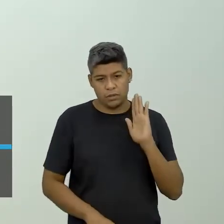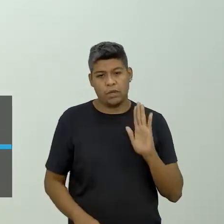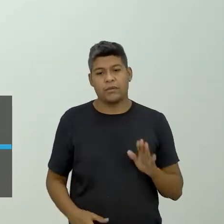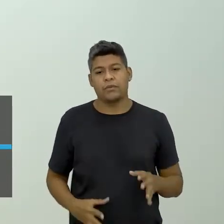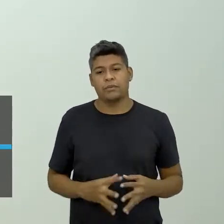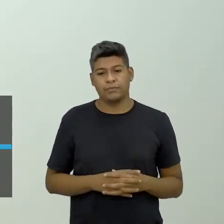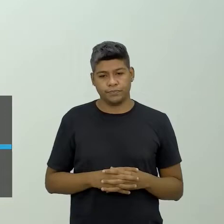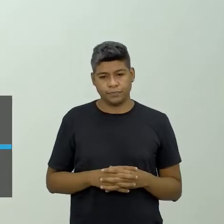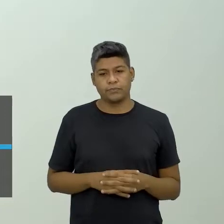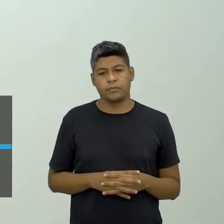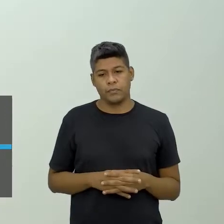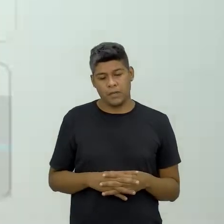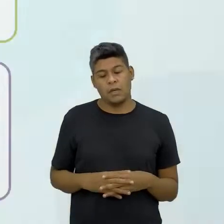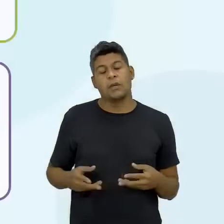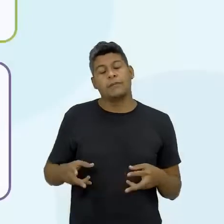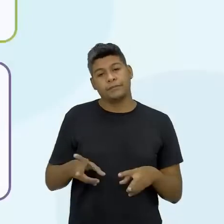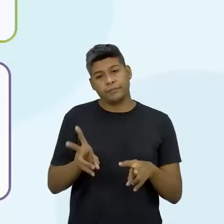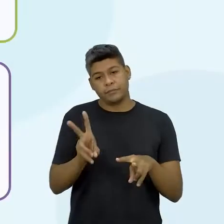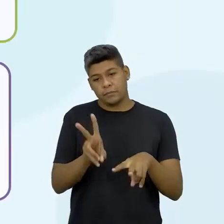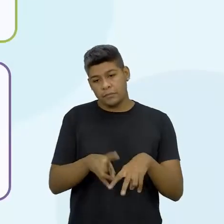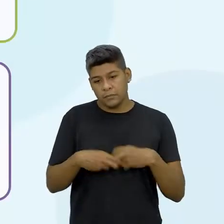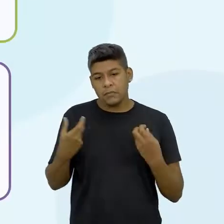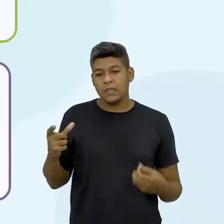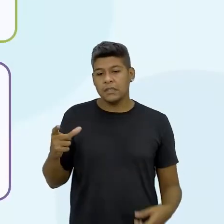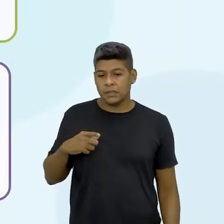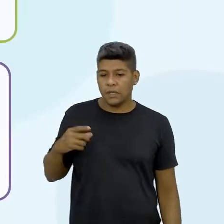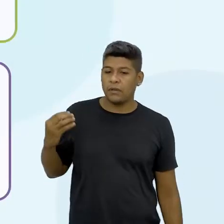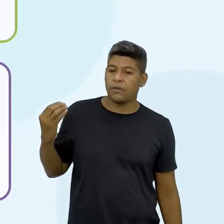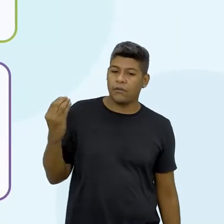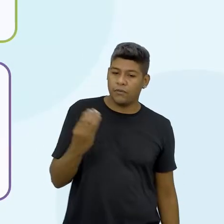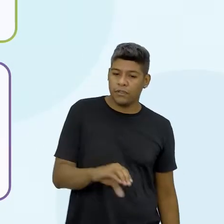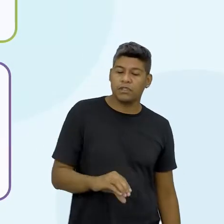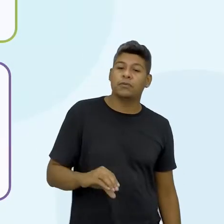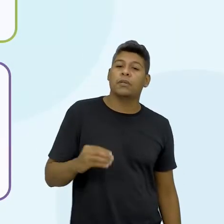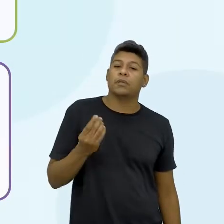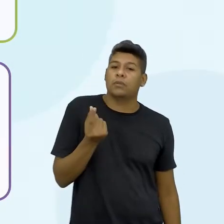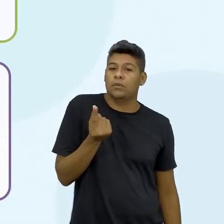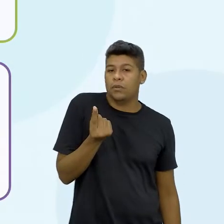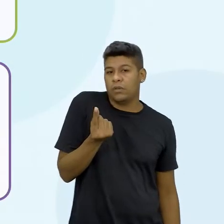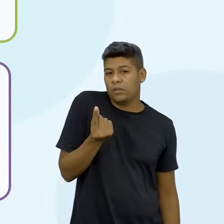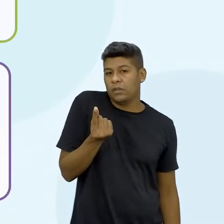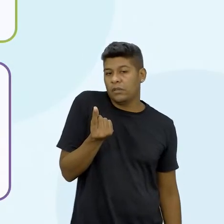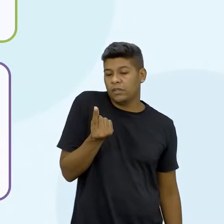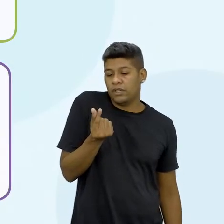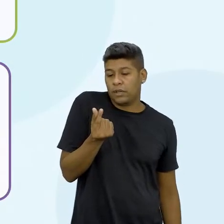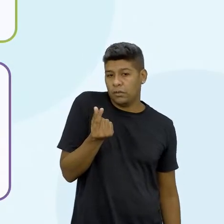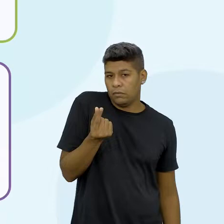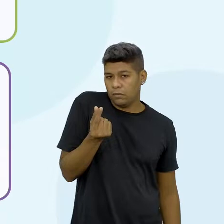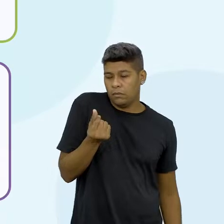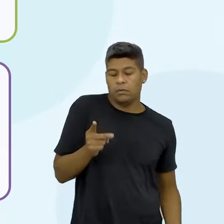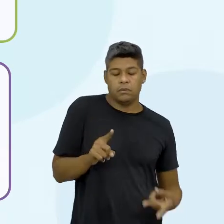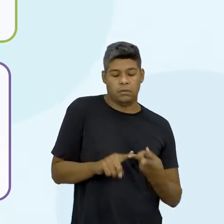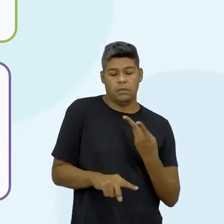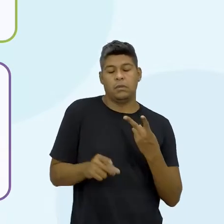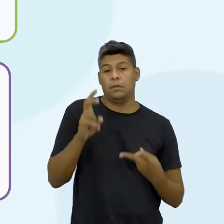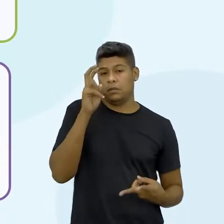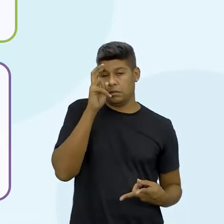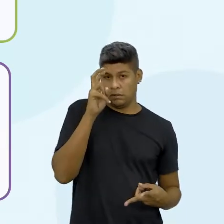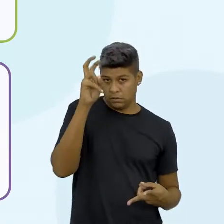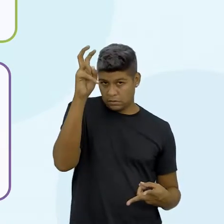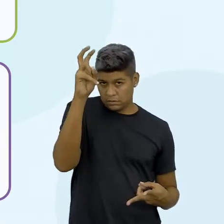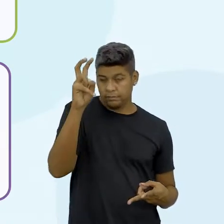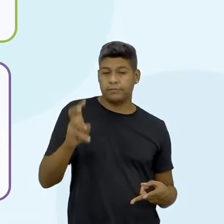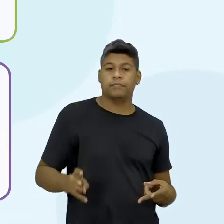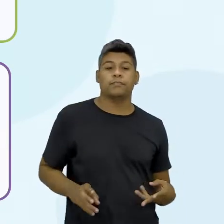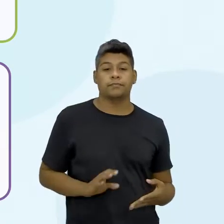prática, por isso eu tenho aí dois investimentos, o financeiro e o intelectual. Então,